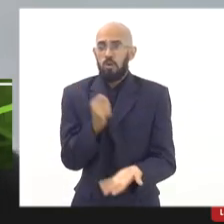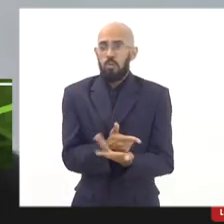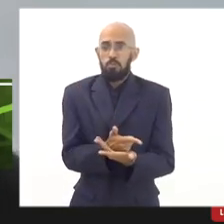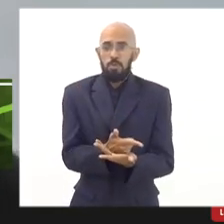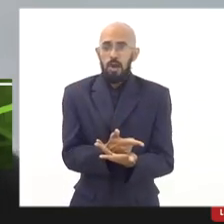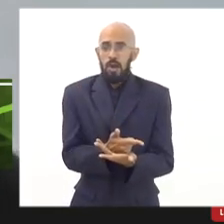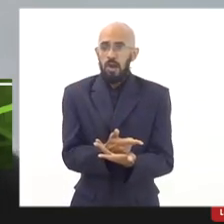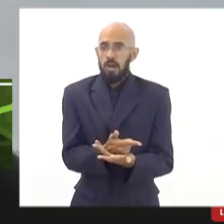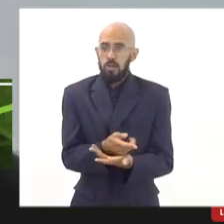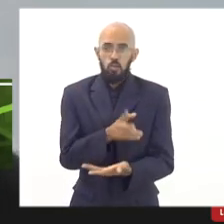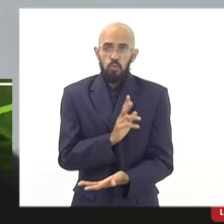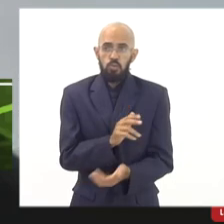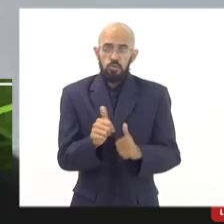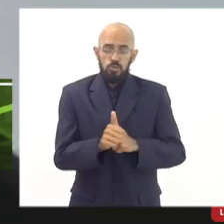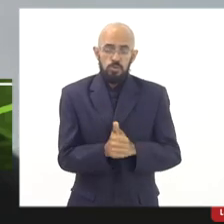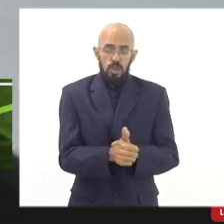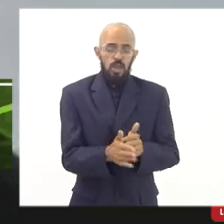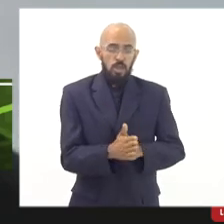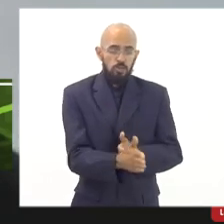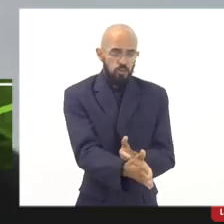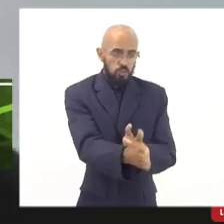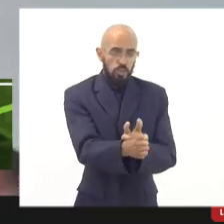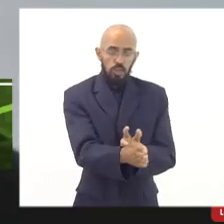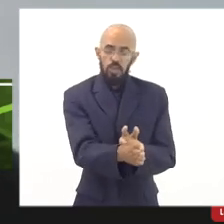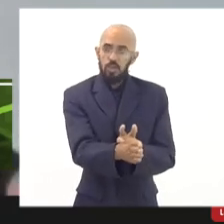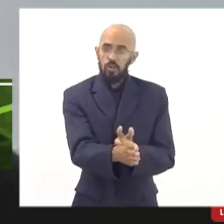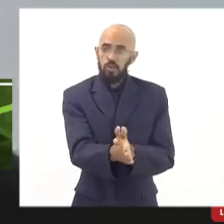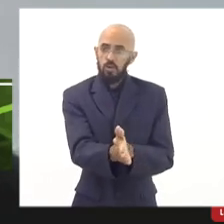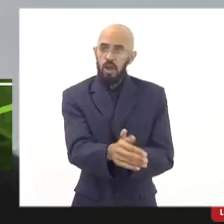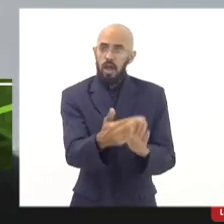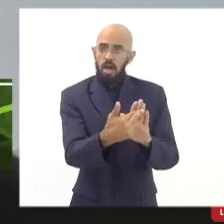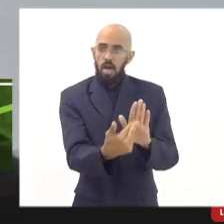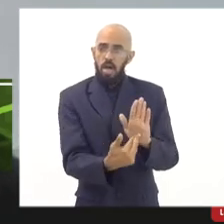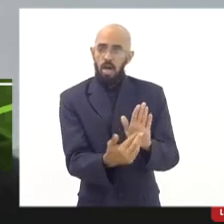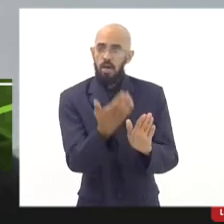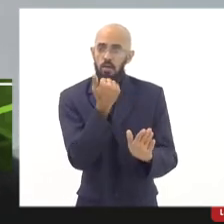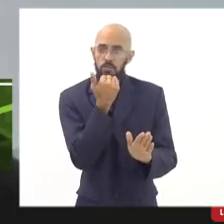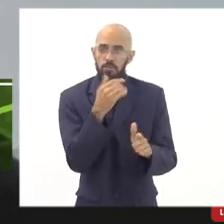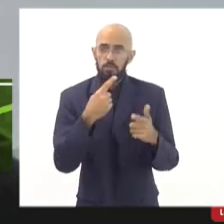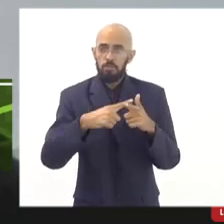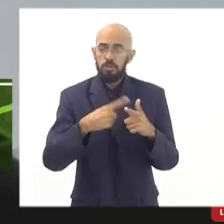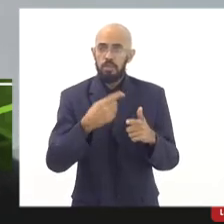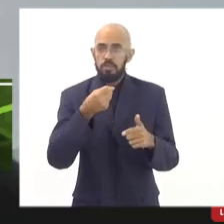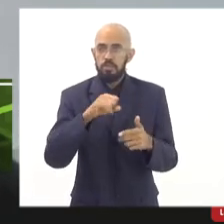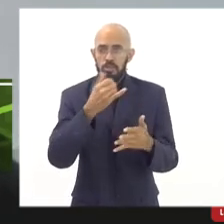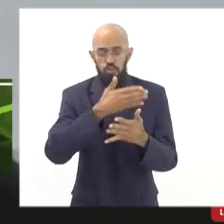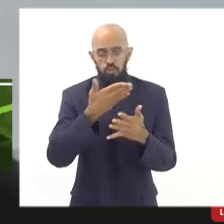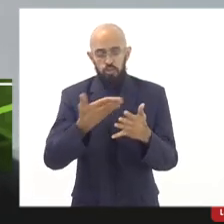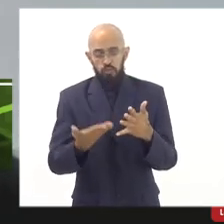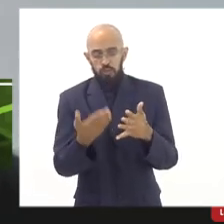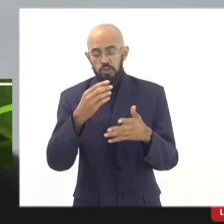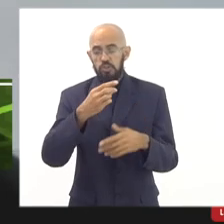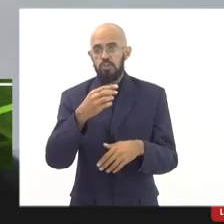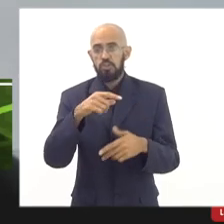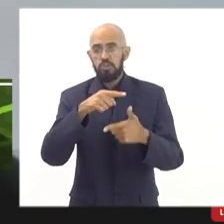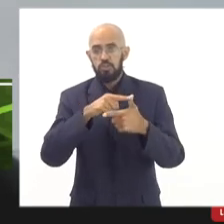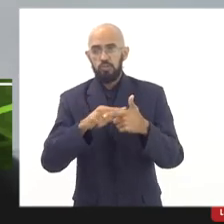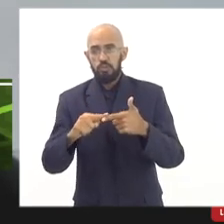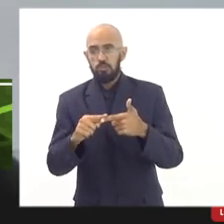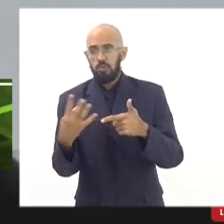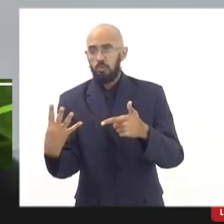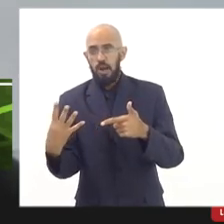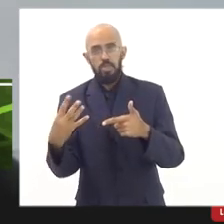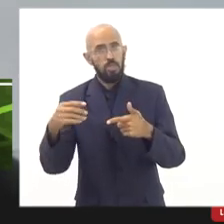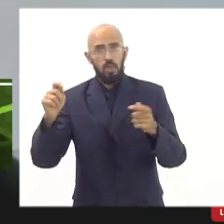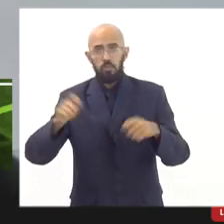e seguir o cardápio e comprar merenda. Porque se a gente divide por quatro o valor do mês e compra,